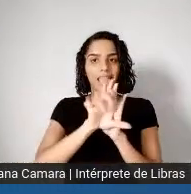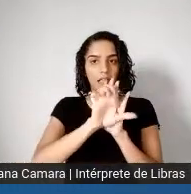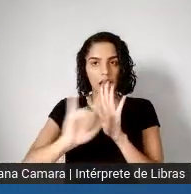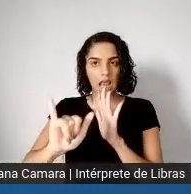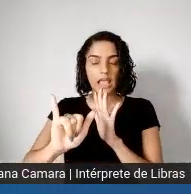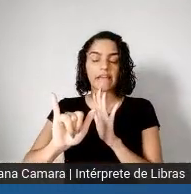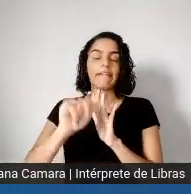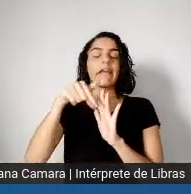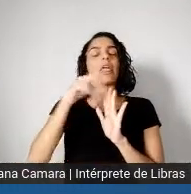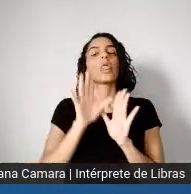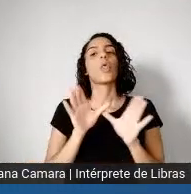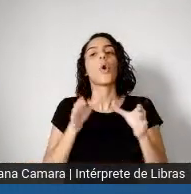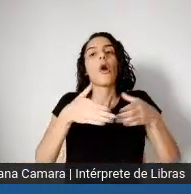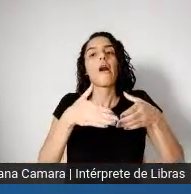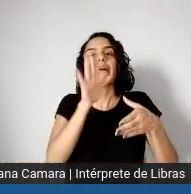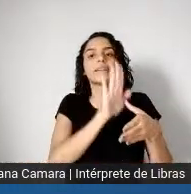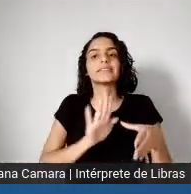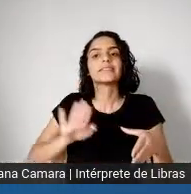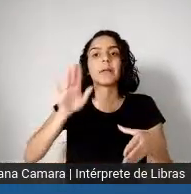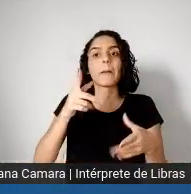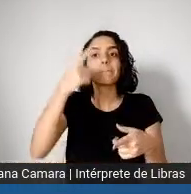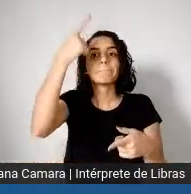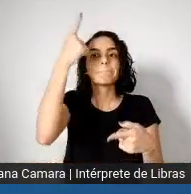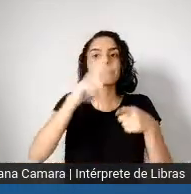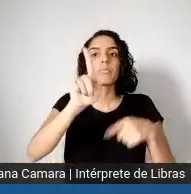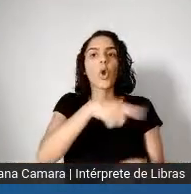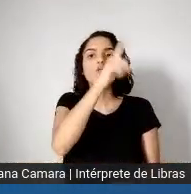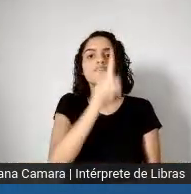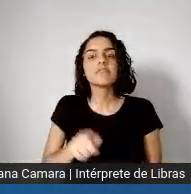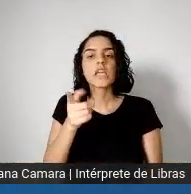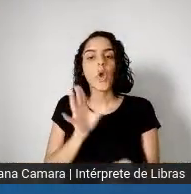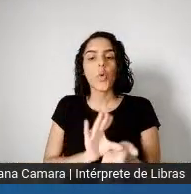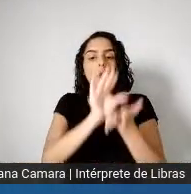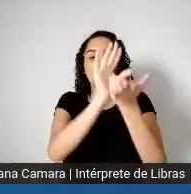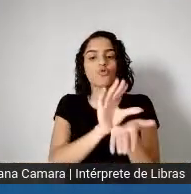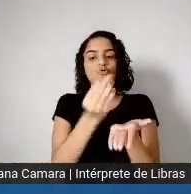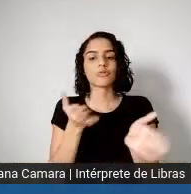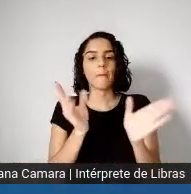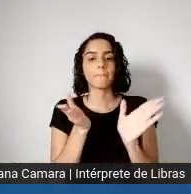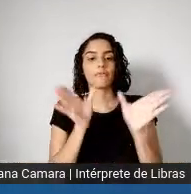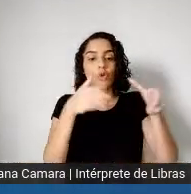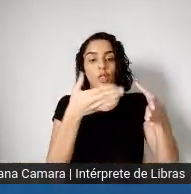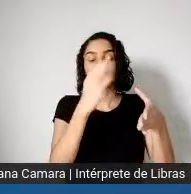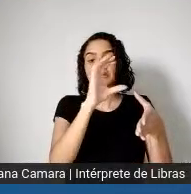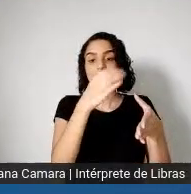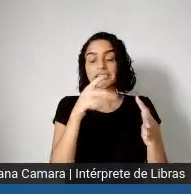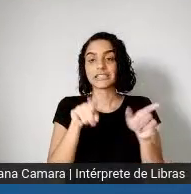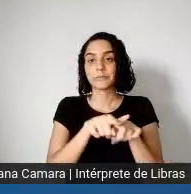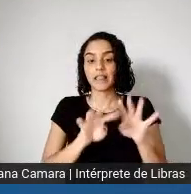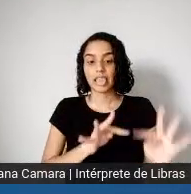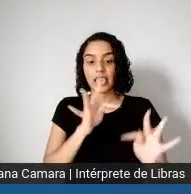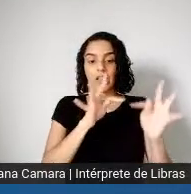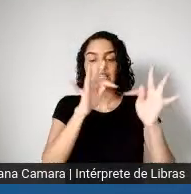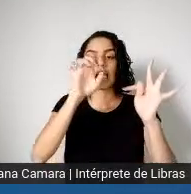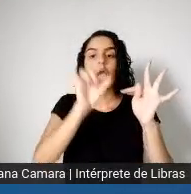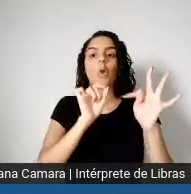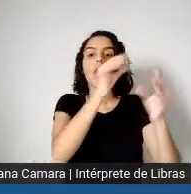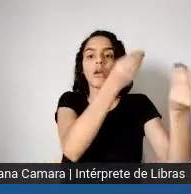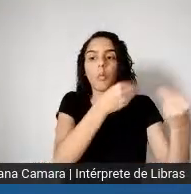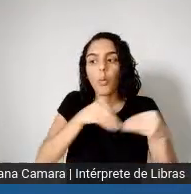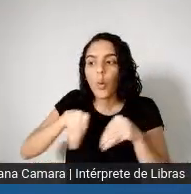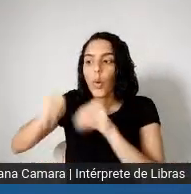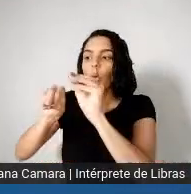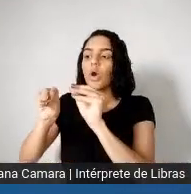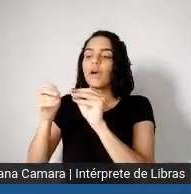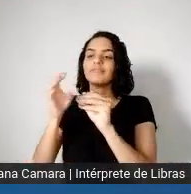contingenciamento dos recursos para a ciência e tecnologia, se usa um artifício contábil para voltar o contingenciamento dos recursos